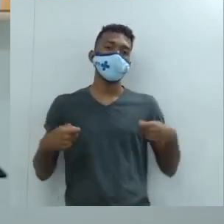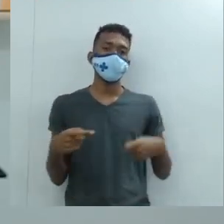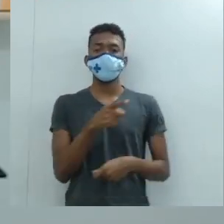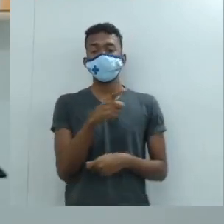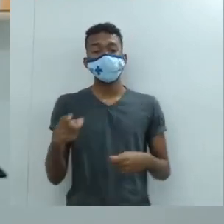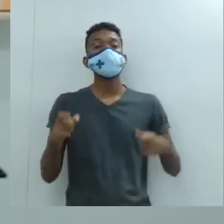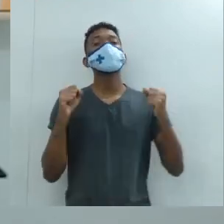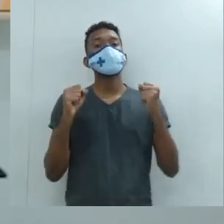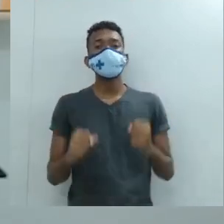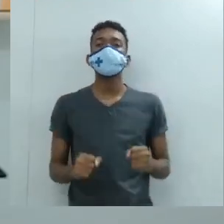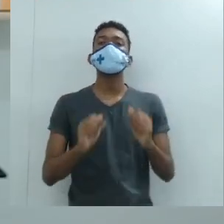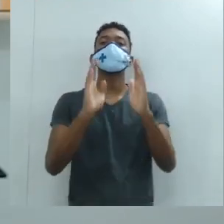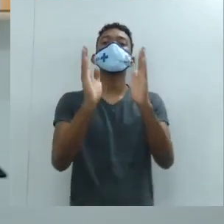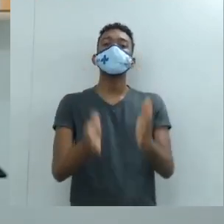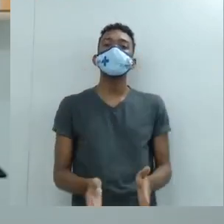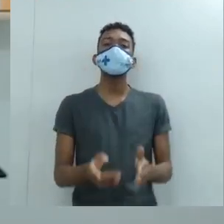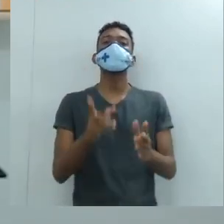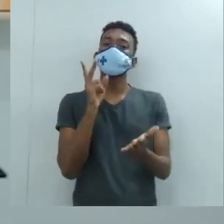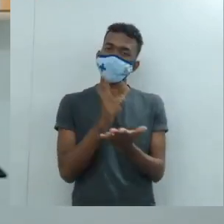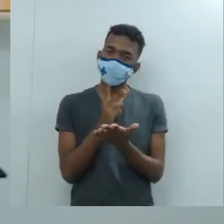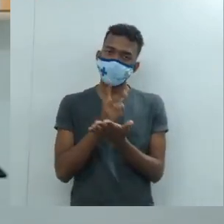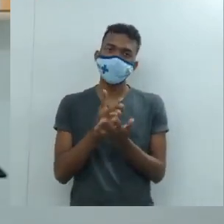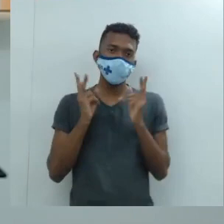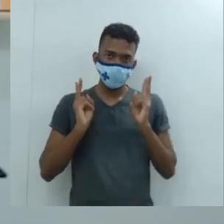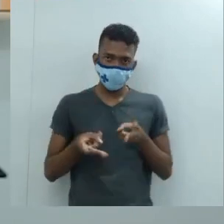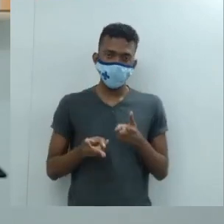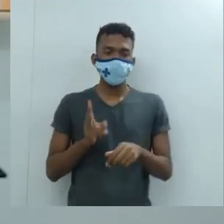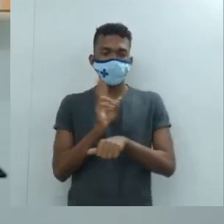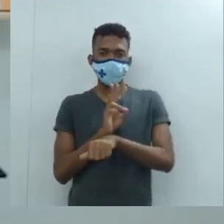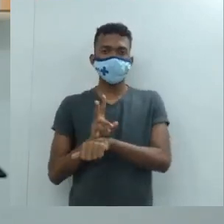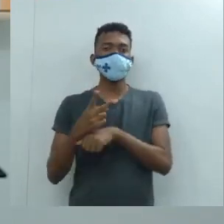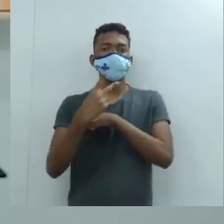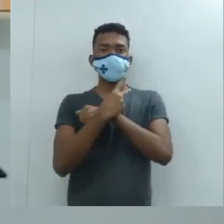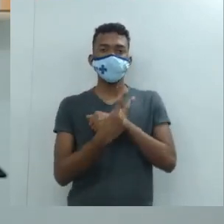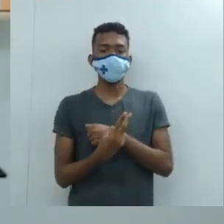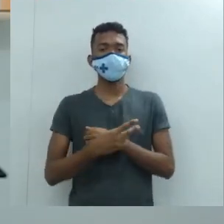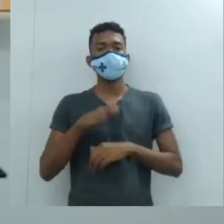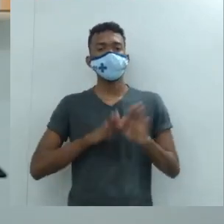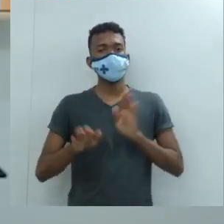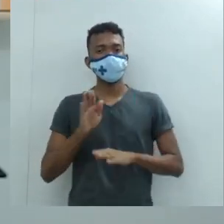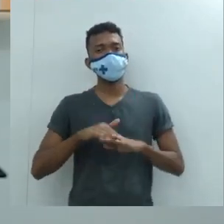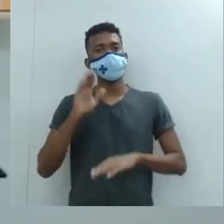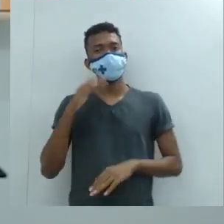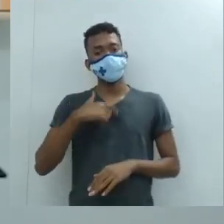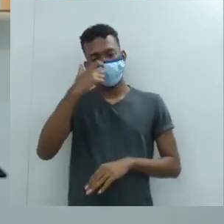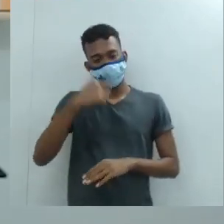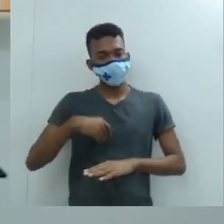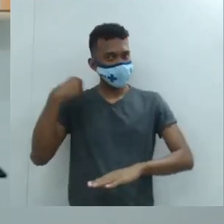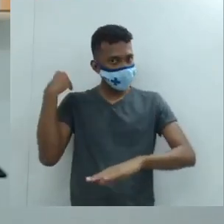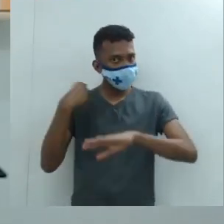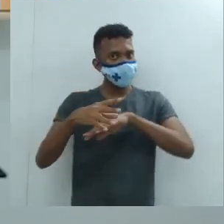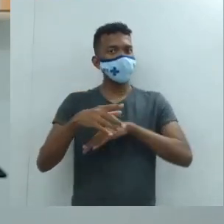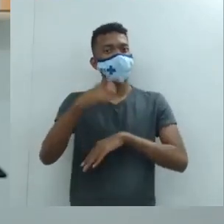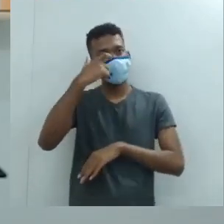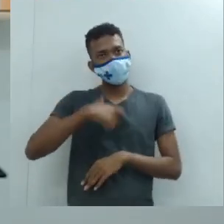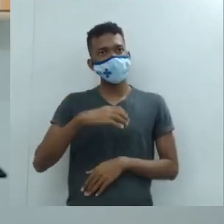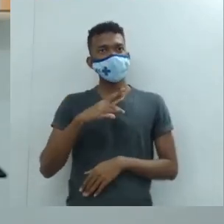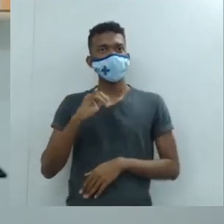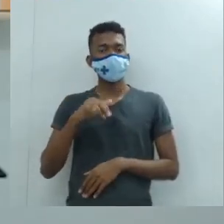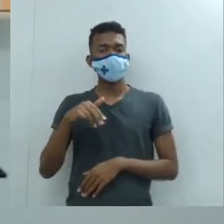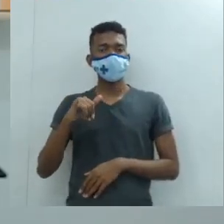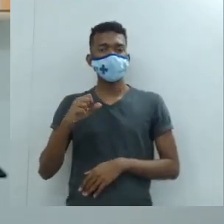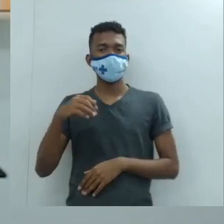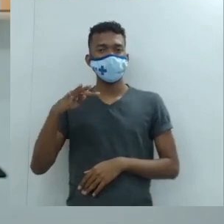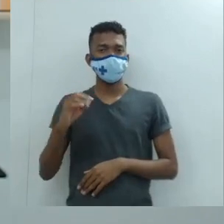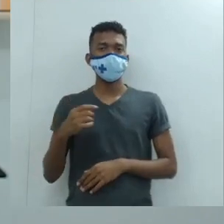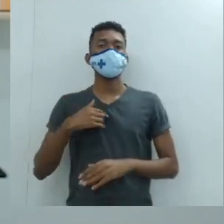que nós possamos manter vigilantes e tomar o máximo de cuidado. Aqui é o recado do professor Cláudio Nascimento, que